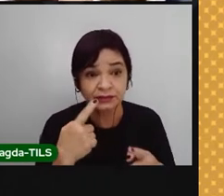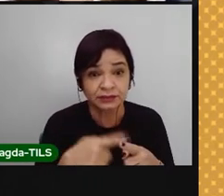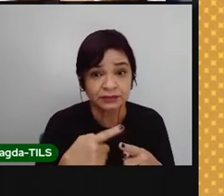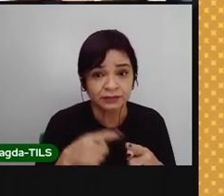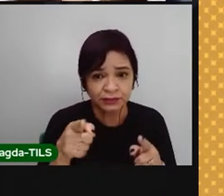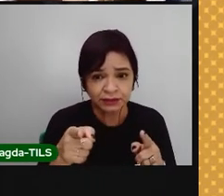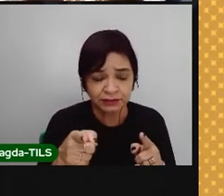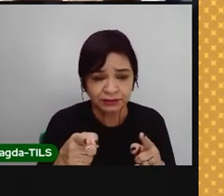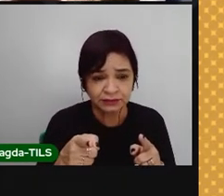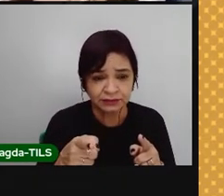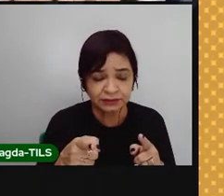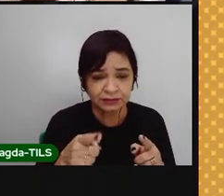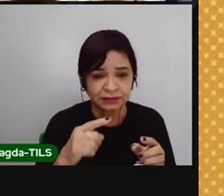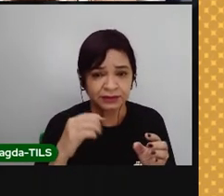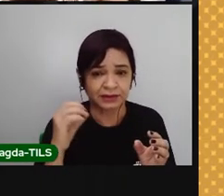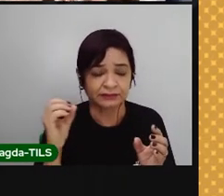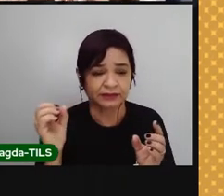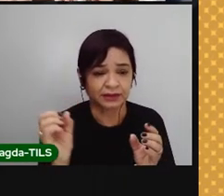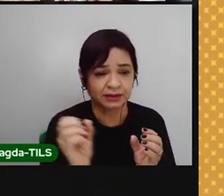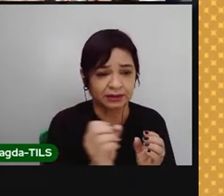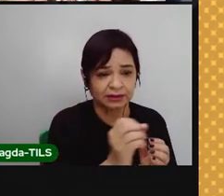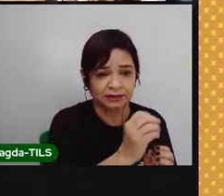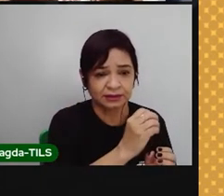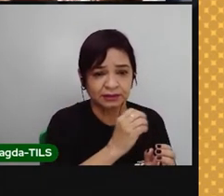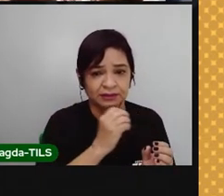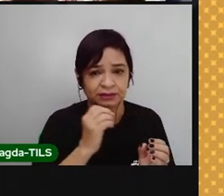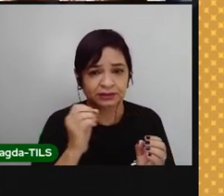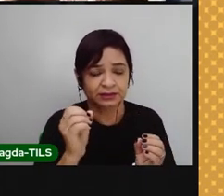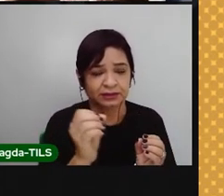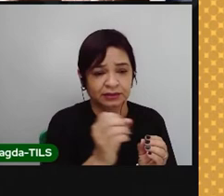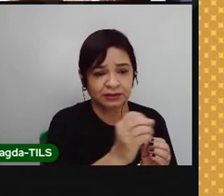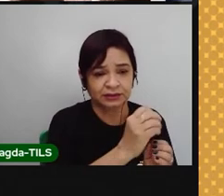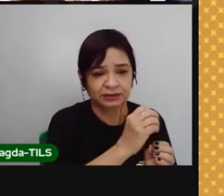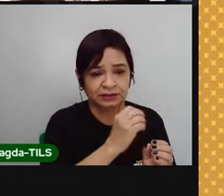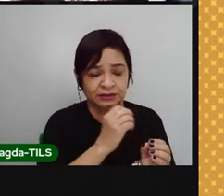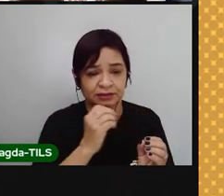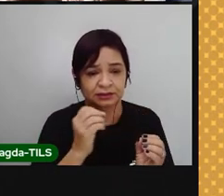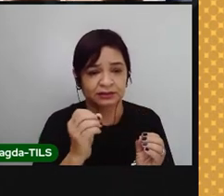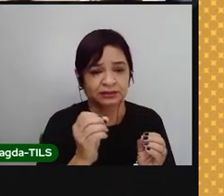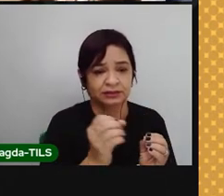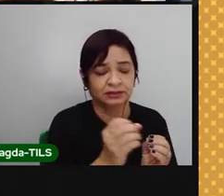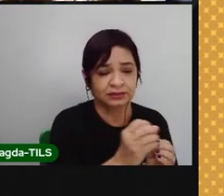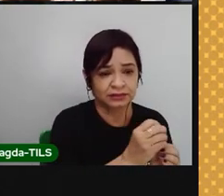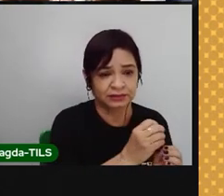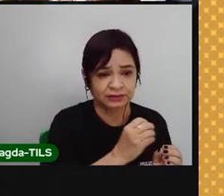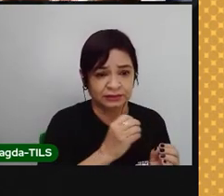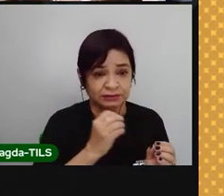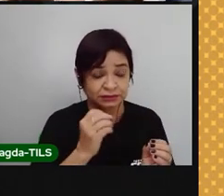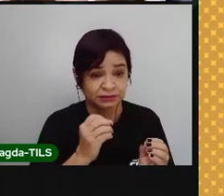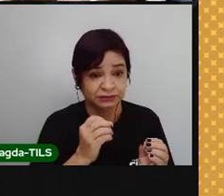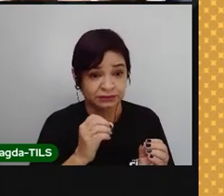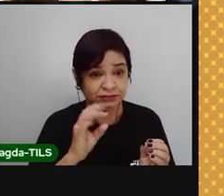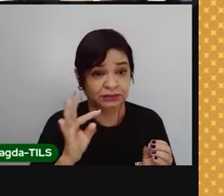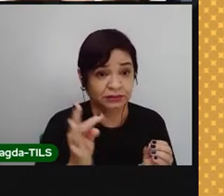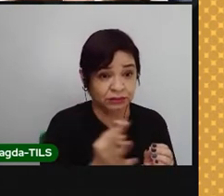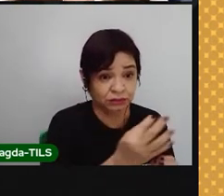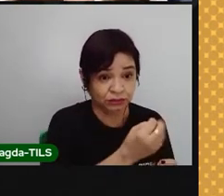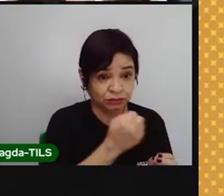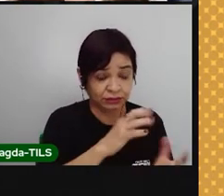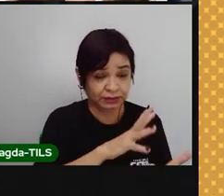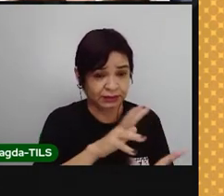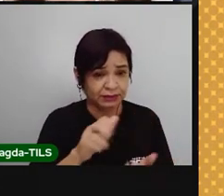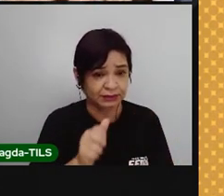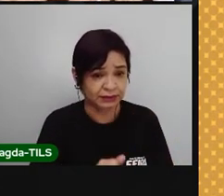tempo que ela leva para dar uma volta nela mesma e o tempo que ela vai levar para dar uma volta completa em torno da Terra